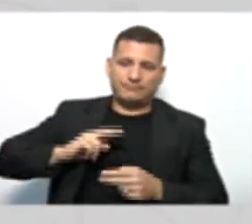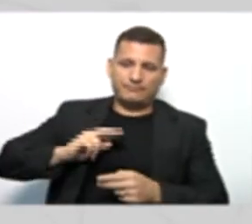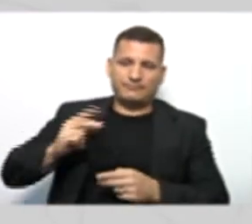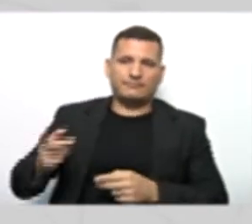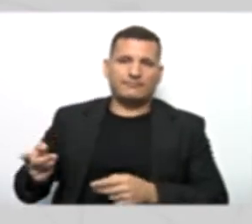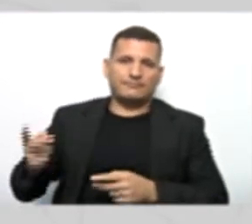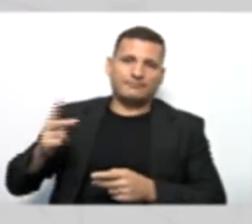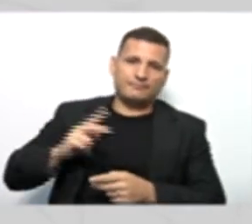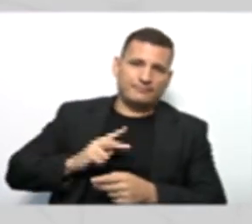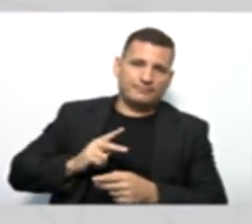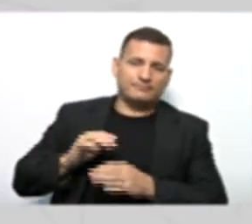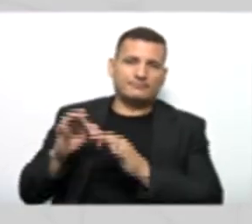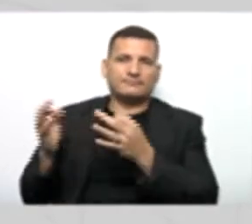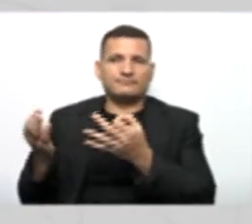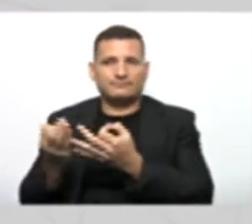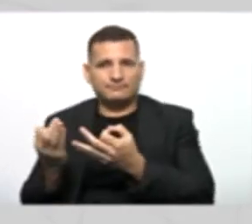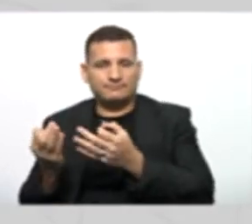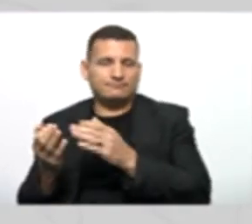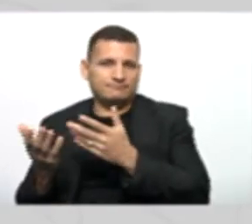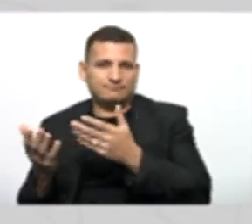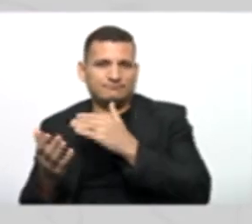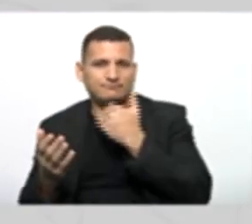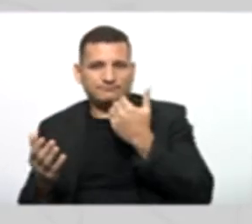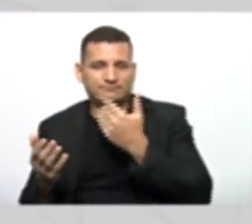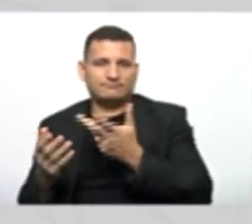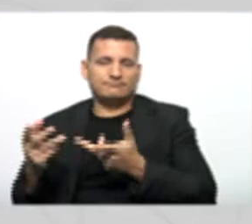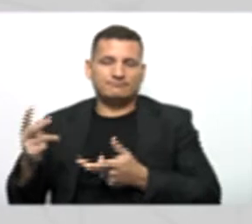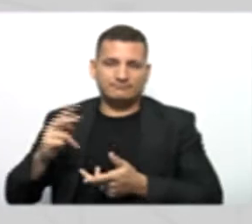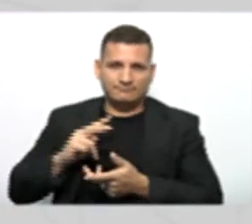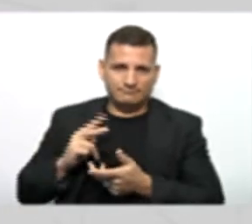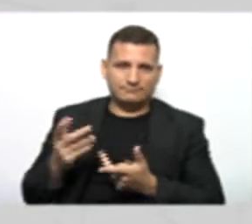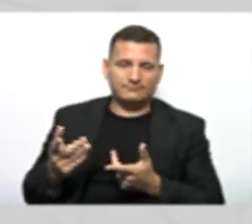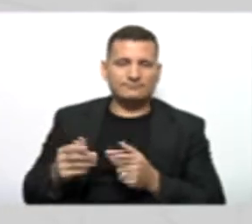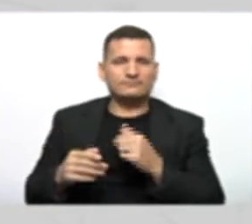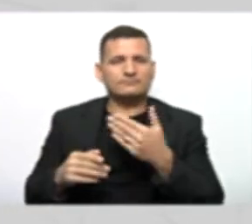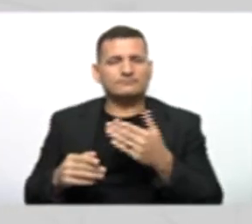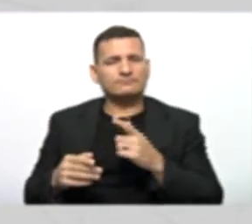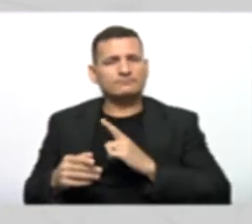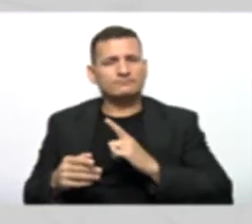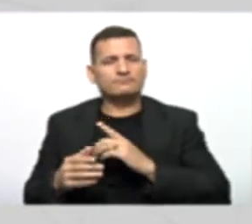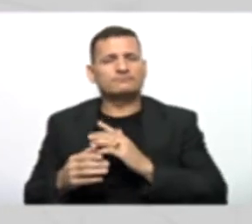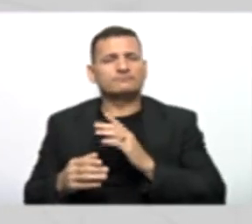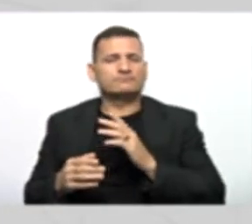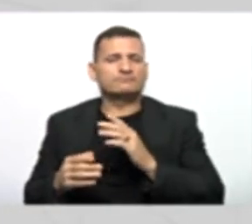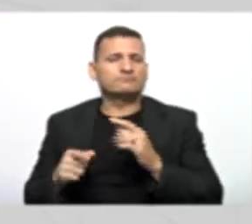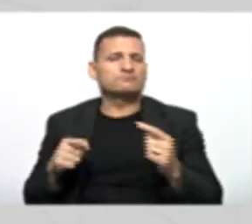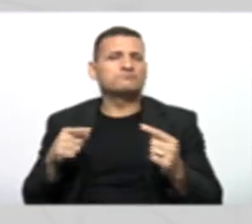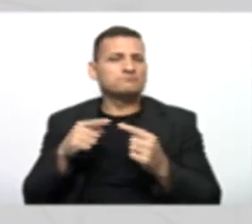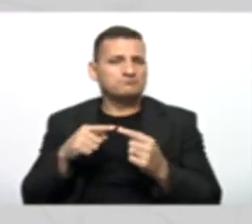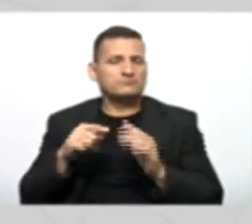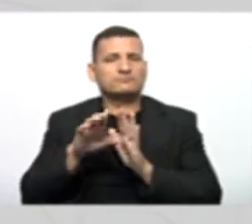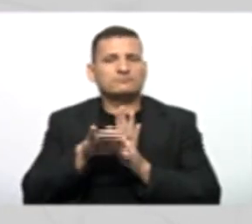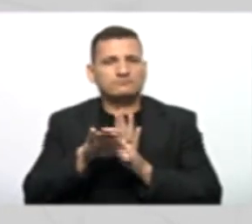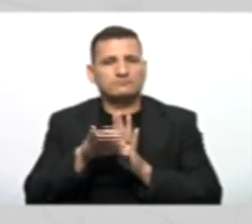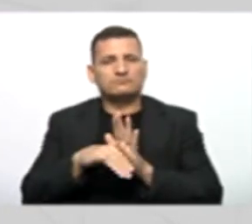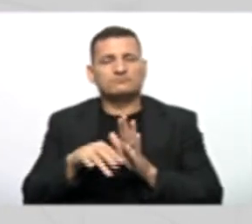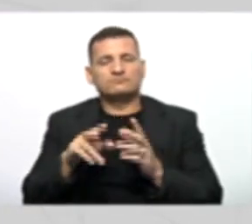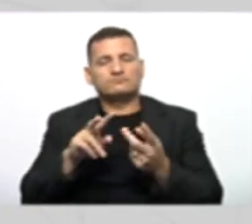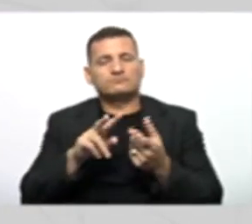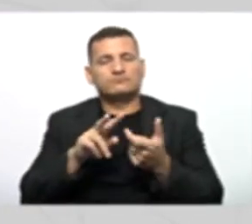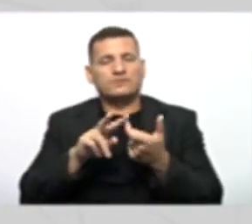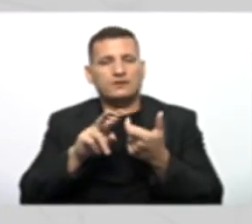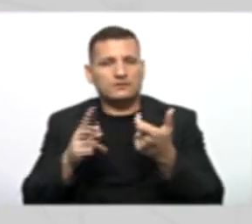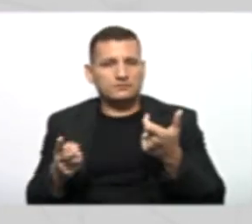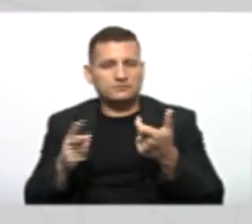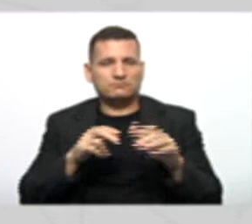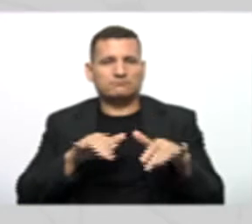já se foi, que morreu. Então, está diretamente, sim, relacionado a esse conceito de herança na programação